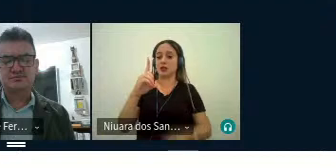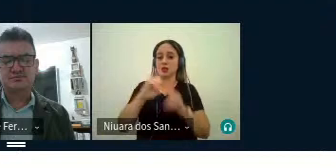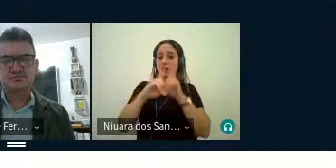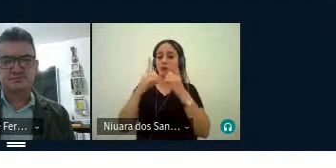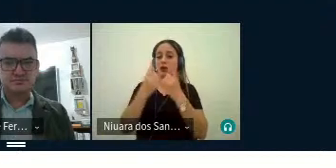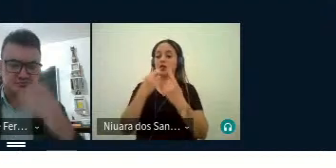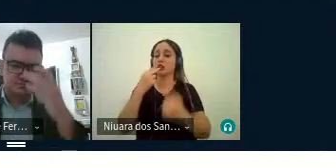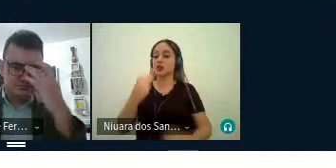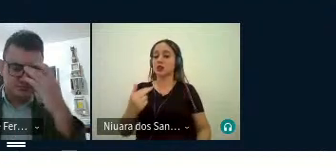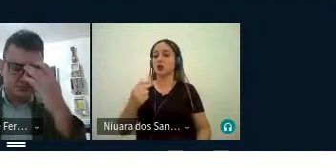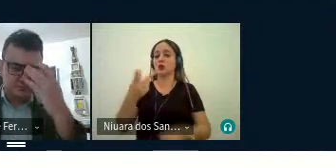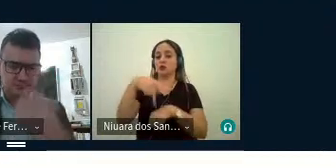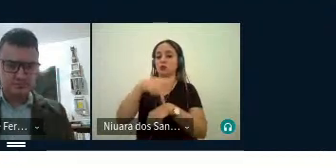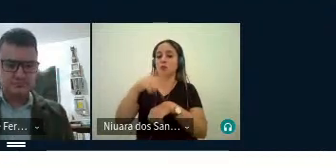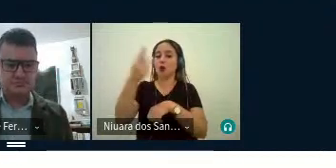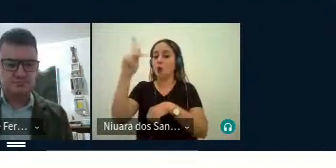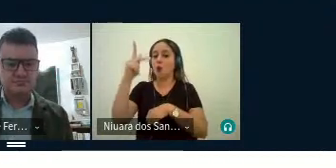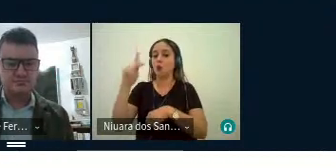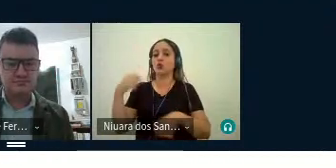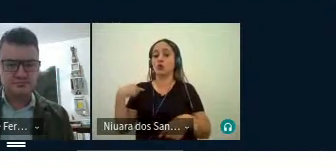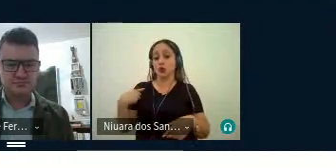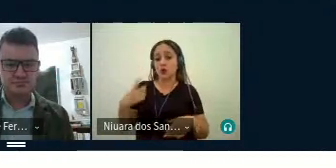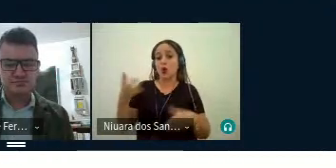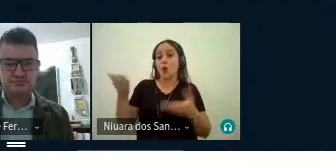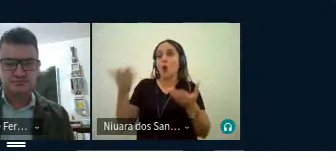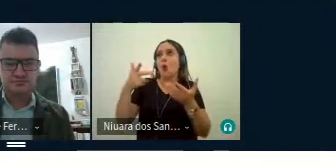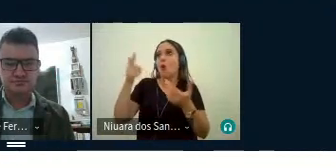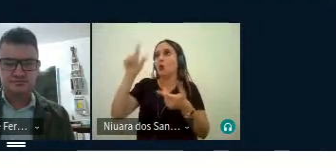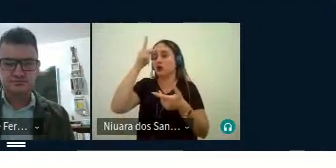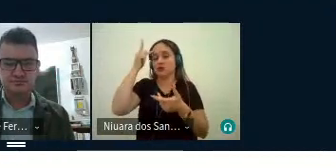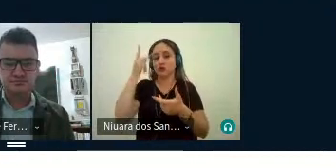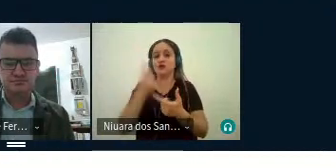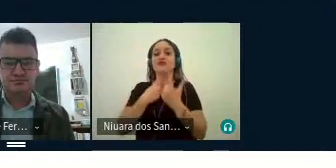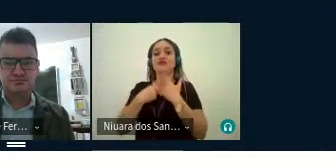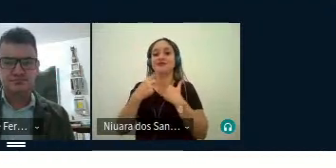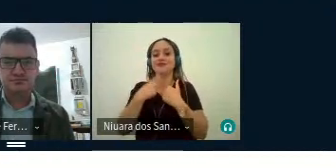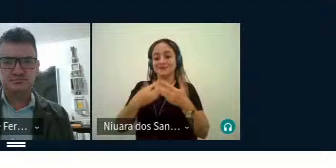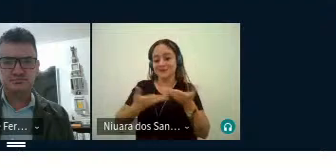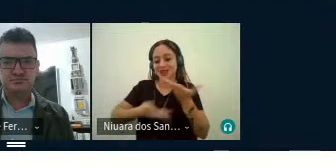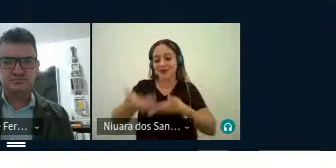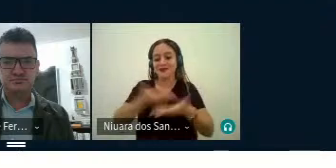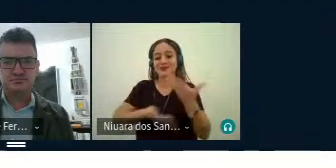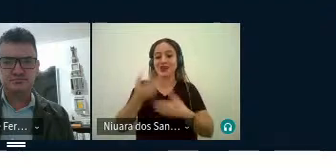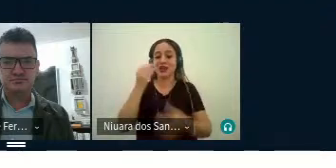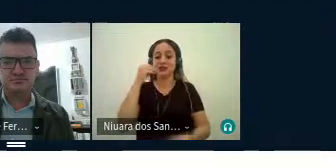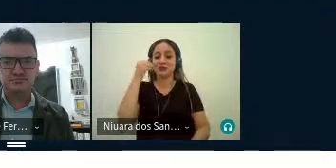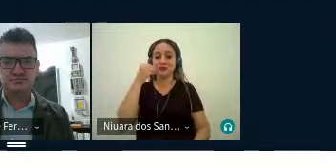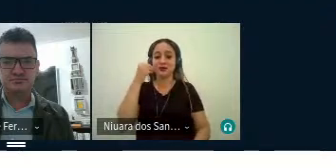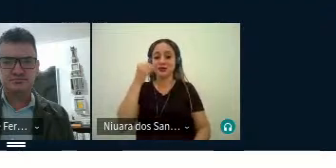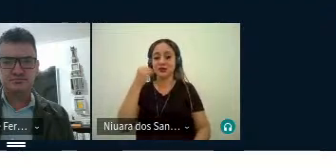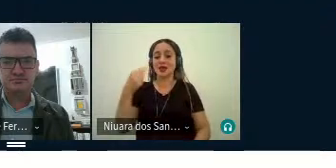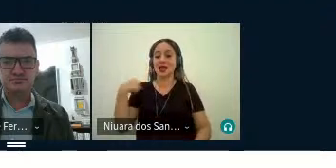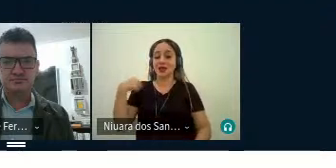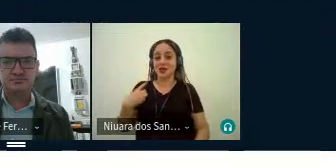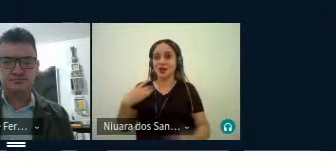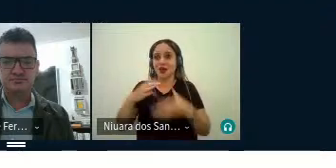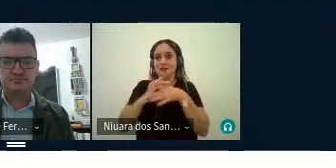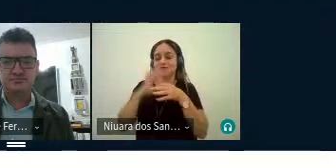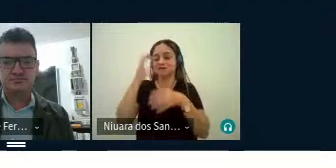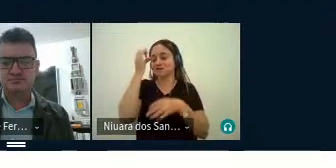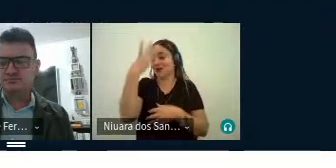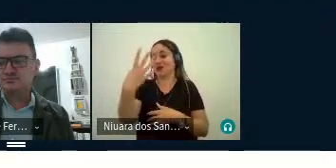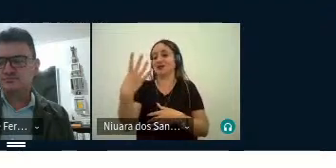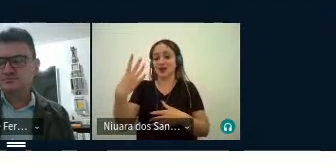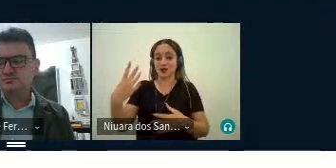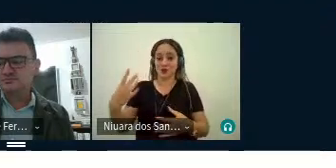oportunidades para outros interessados em compartilhar essas experiências que favoreçam um ambiente facilitador para a